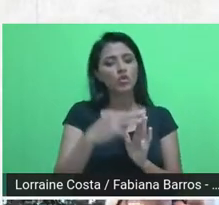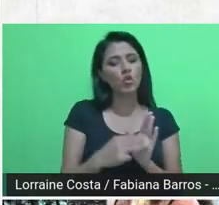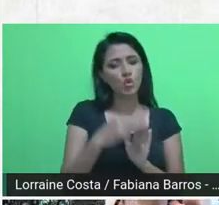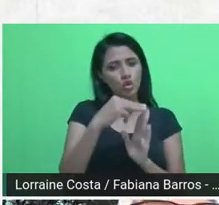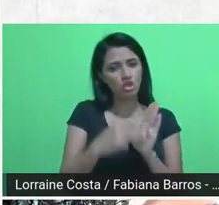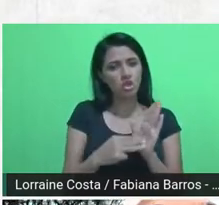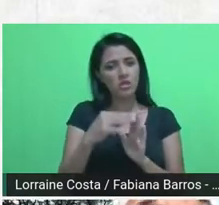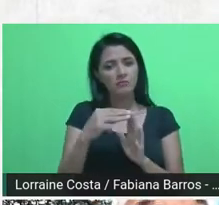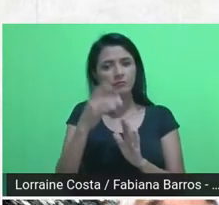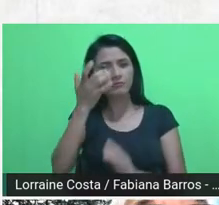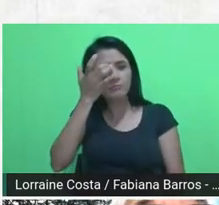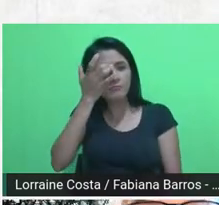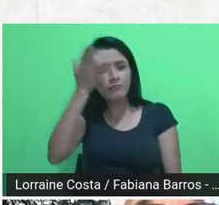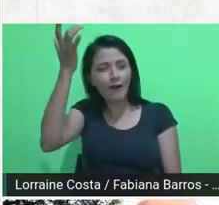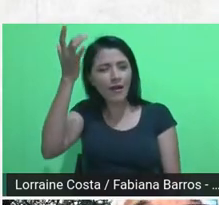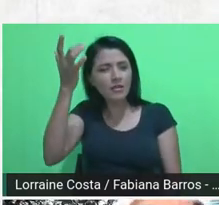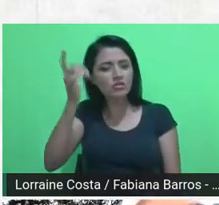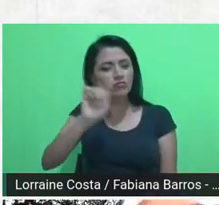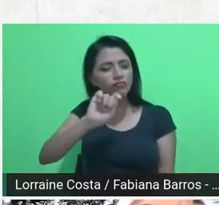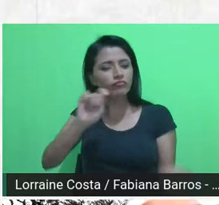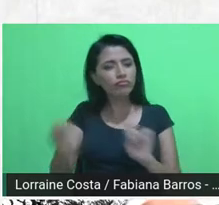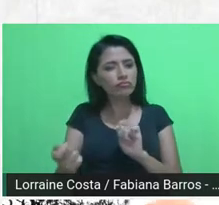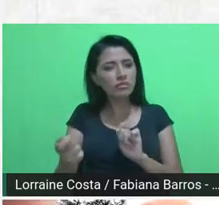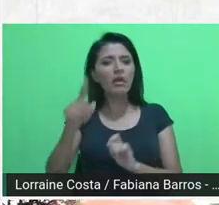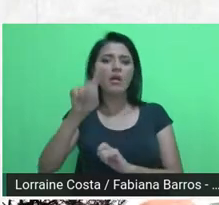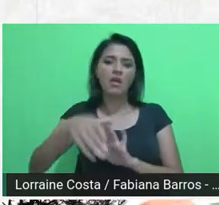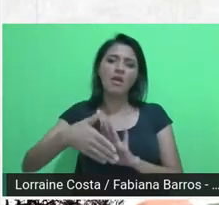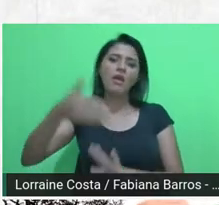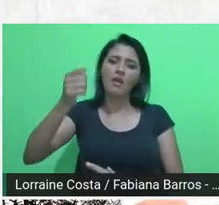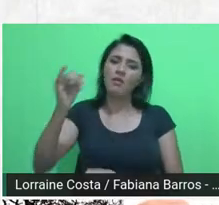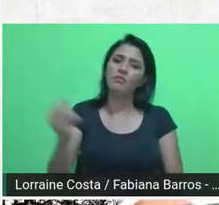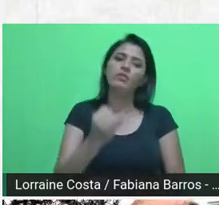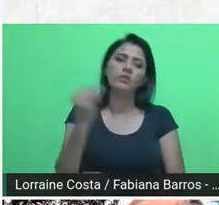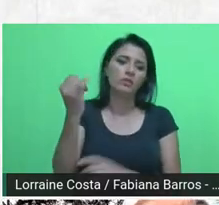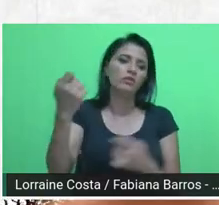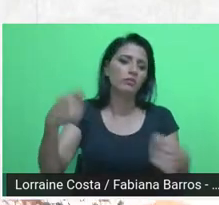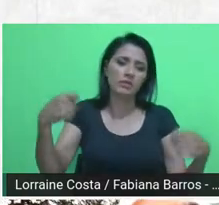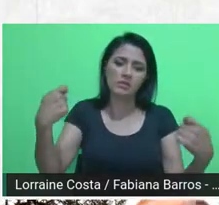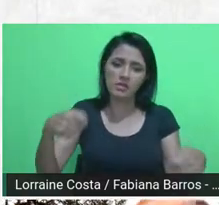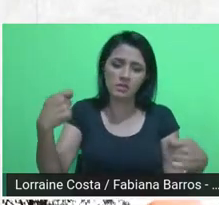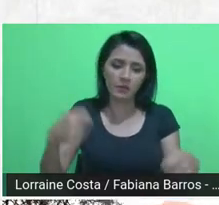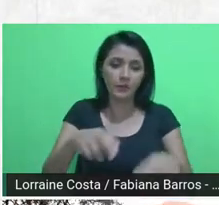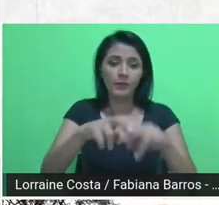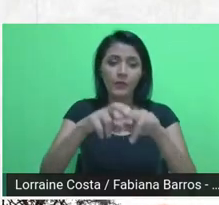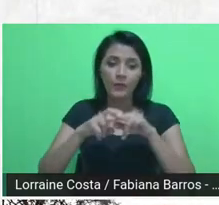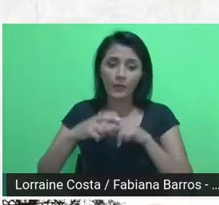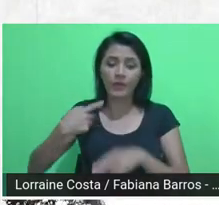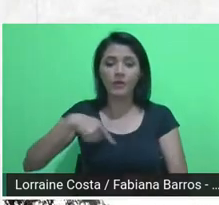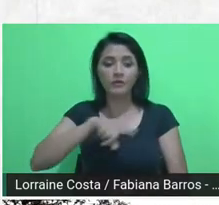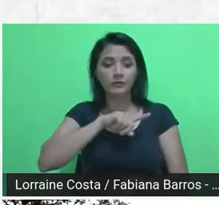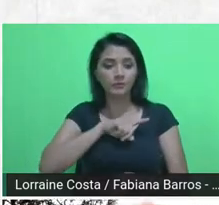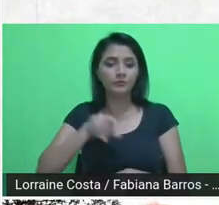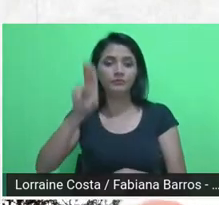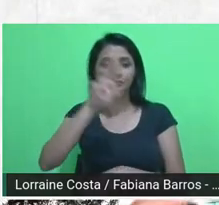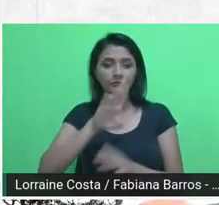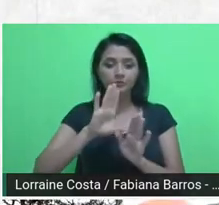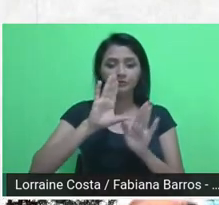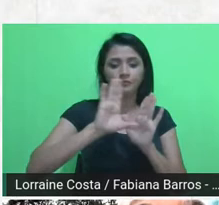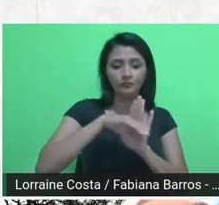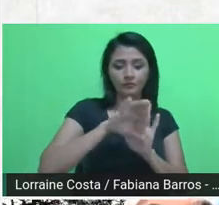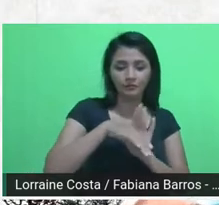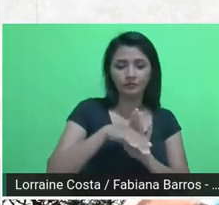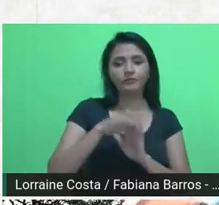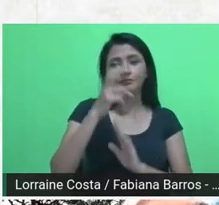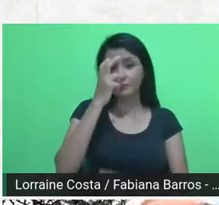Deve ser não, é muito necessária, né? Por isso, a gente aplica esse conceito da inteligência cooperativa,